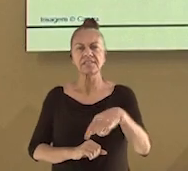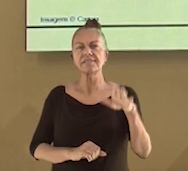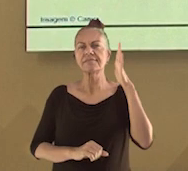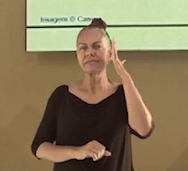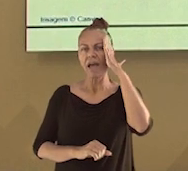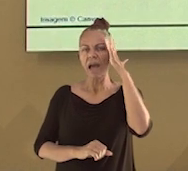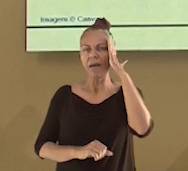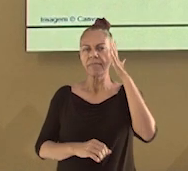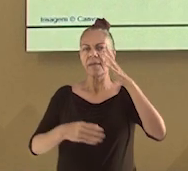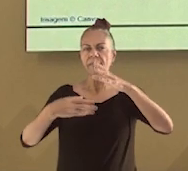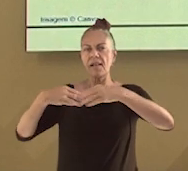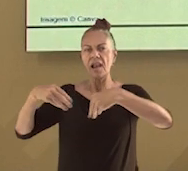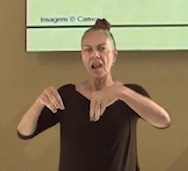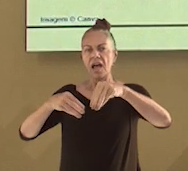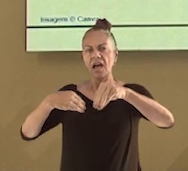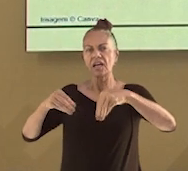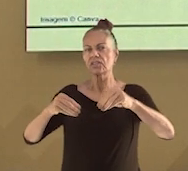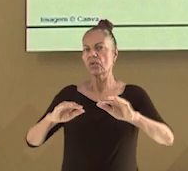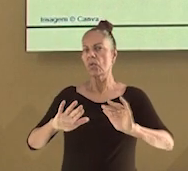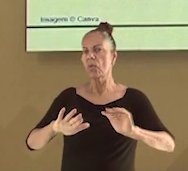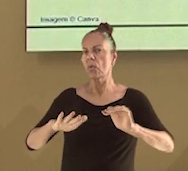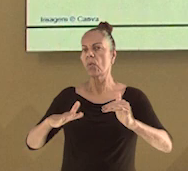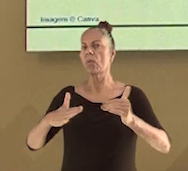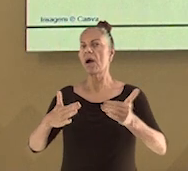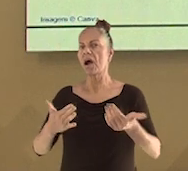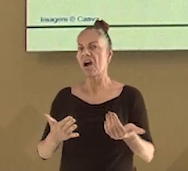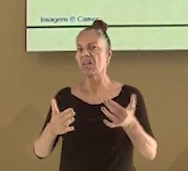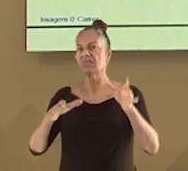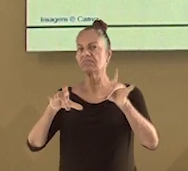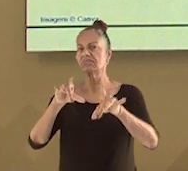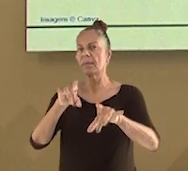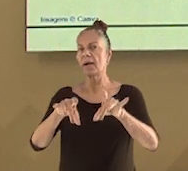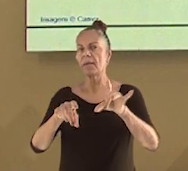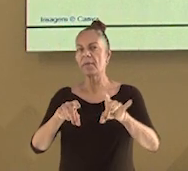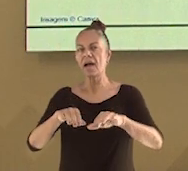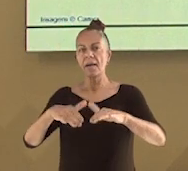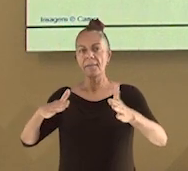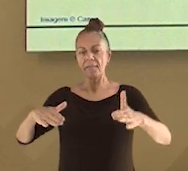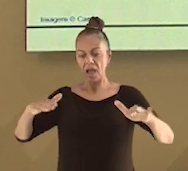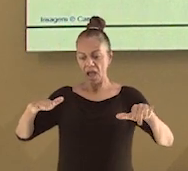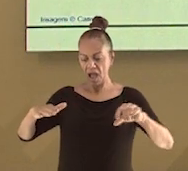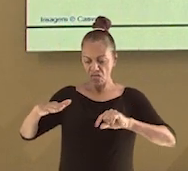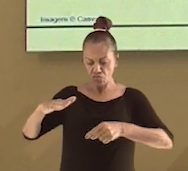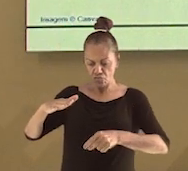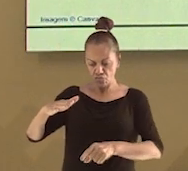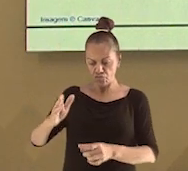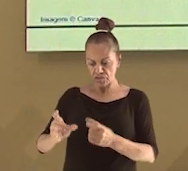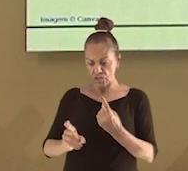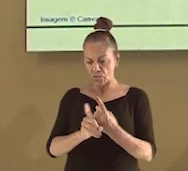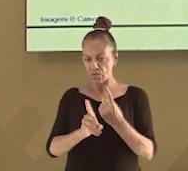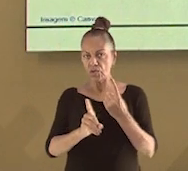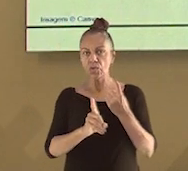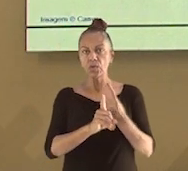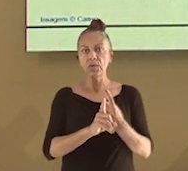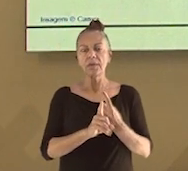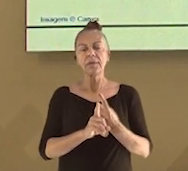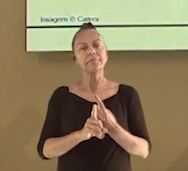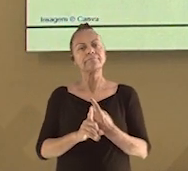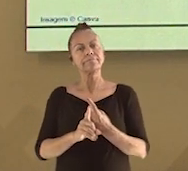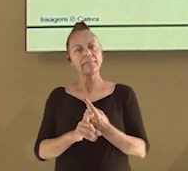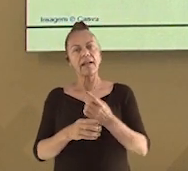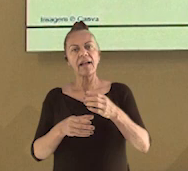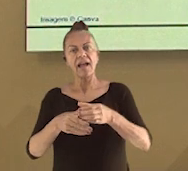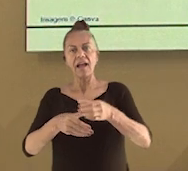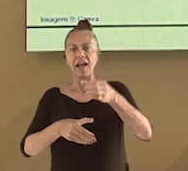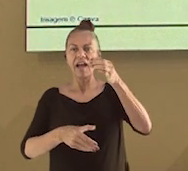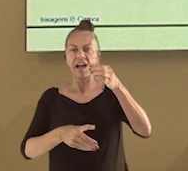Você sabe quais os plásticos descartáveis são mais encontrados no fundo do mar? São